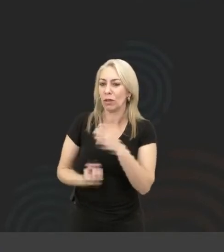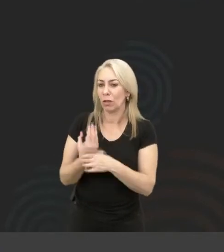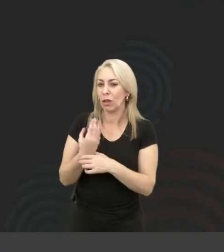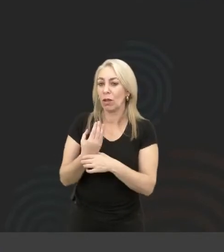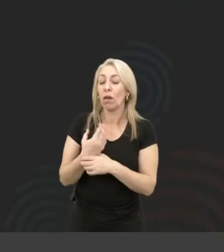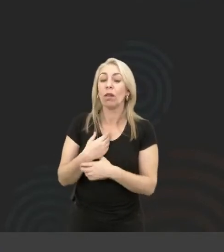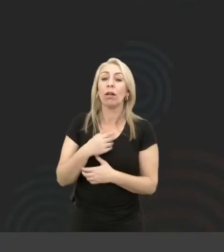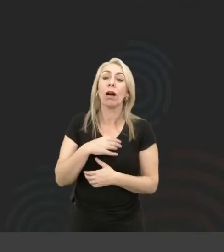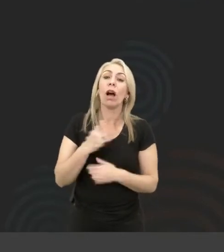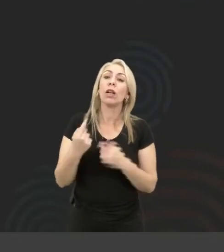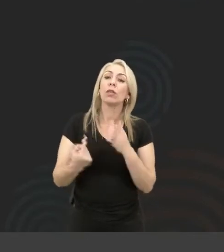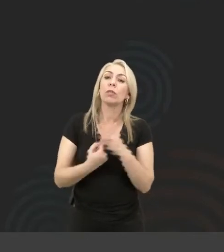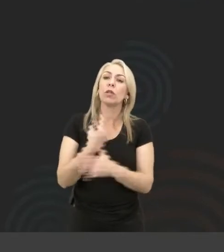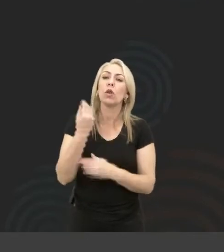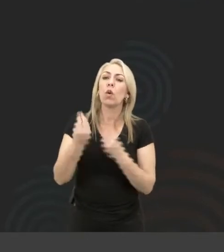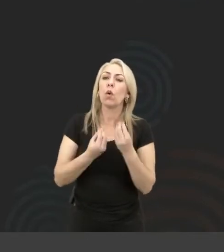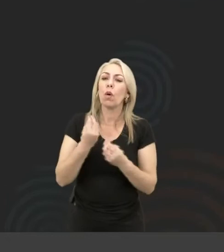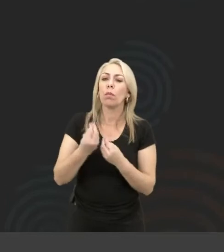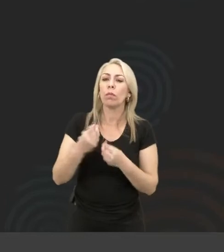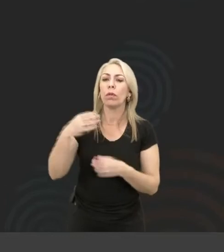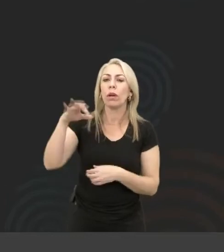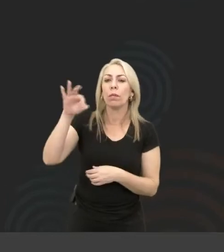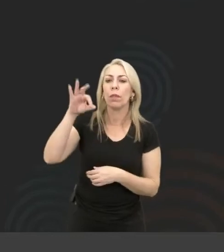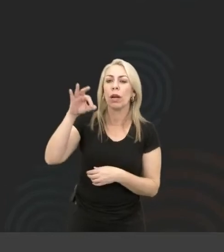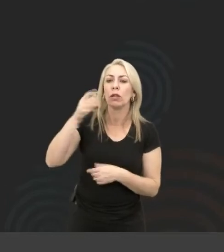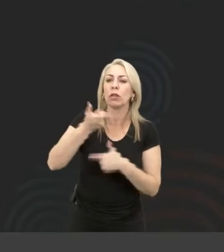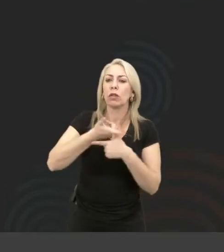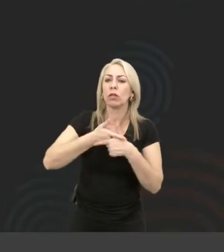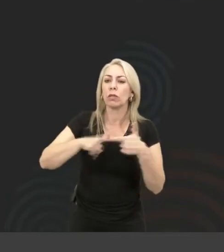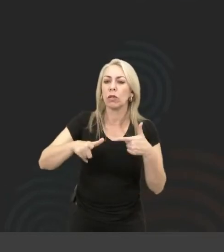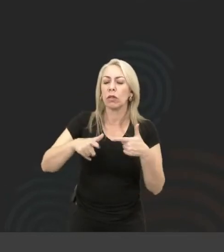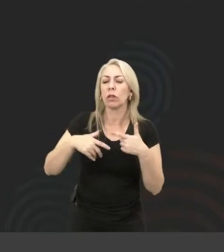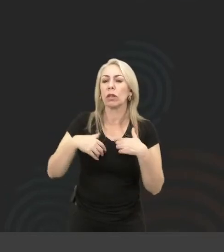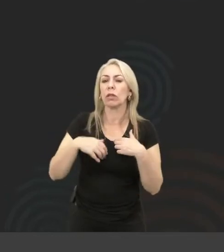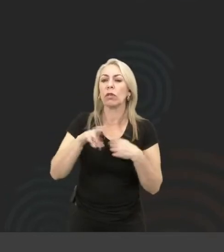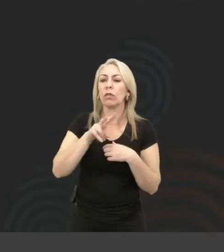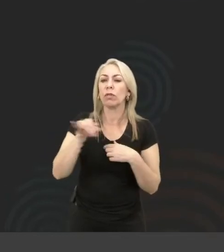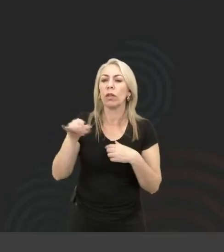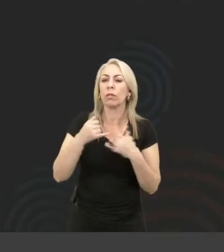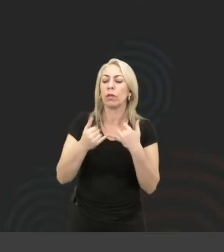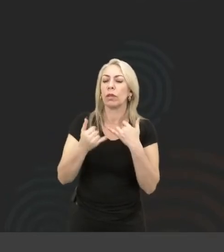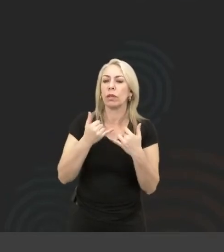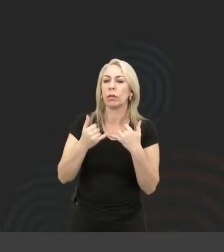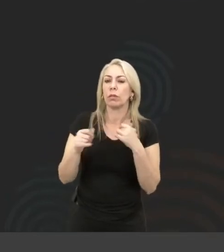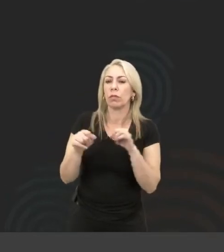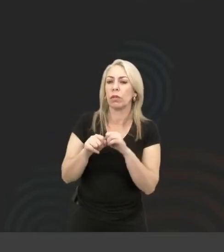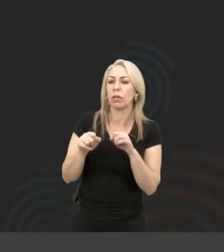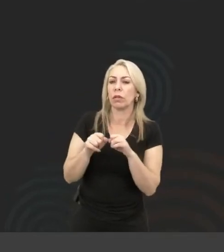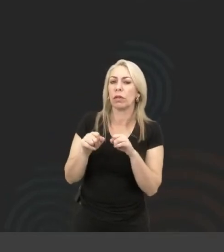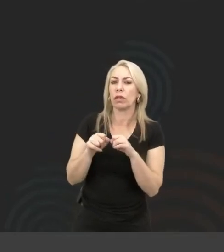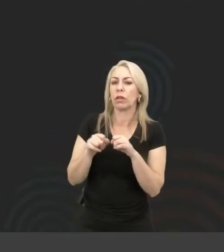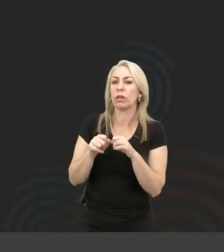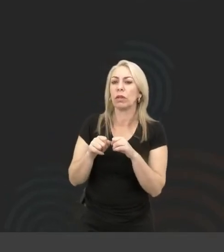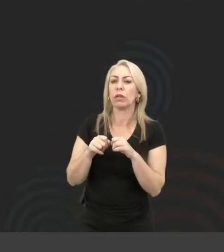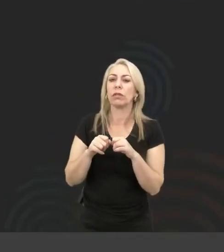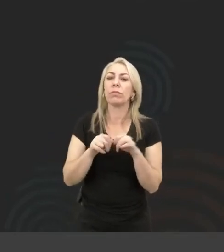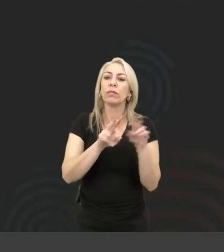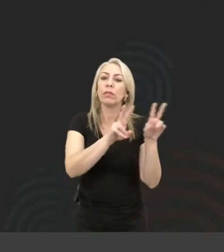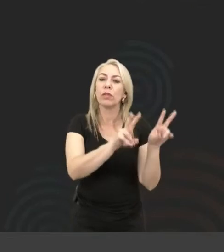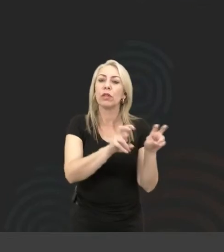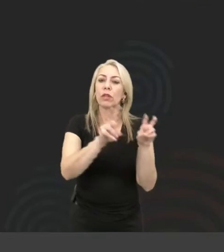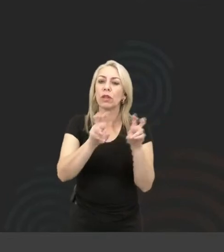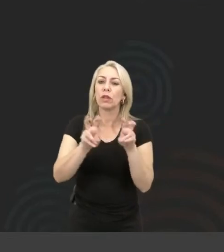se pergunte como a sua página tá dividida quando você vai fazer, por exemplo, os títulos,